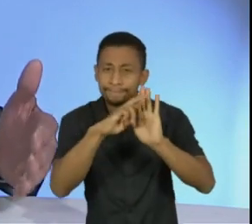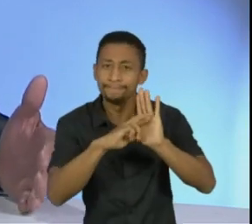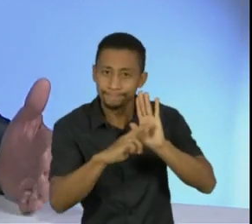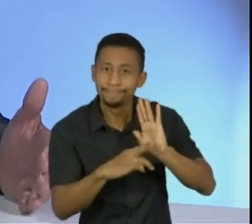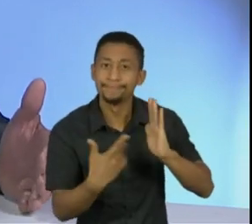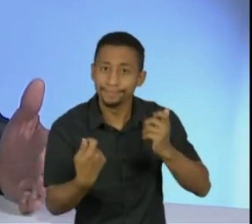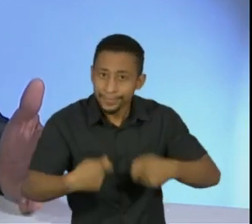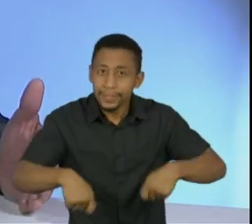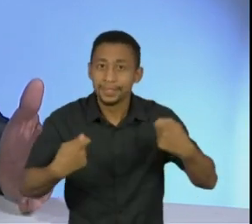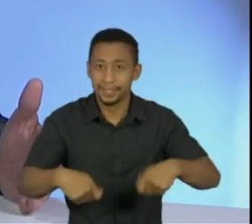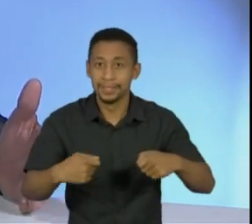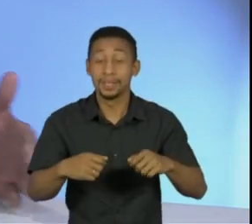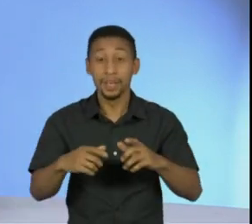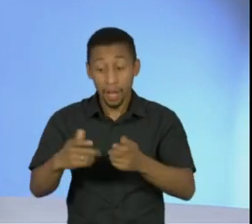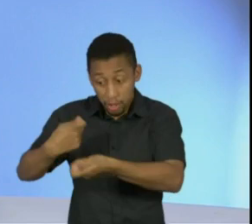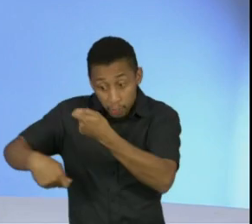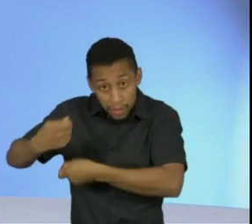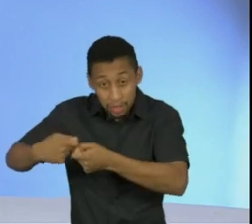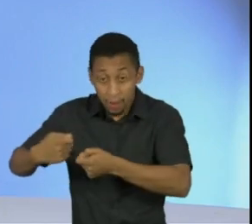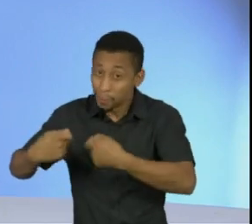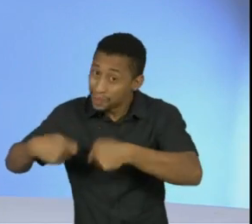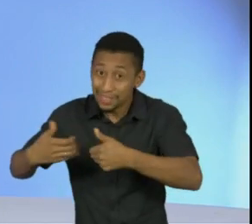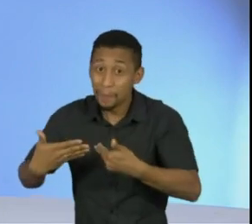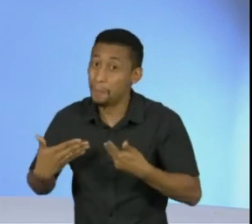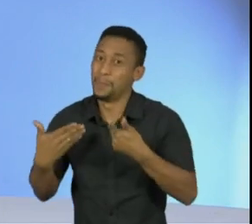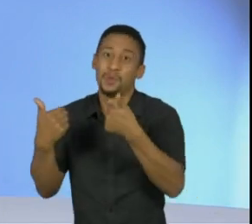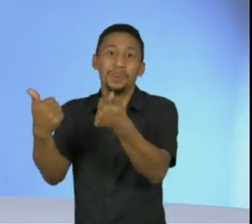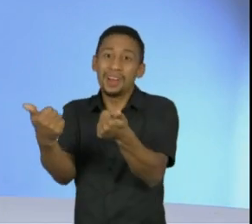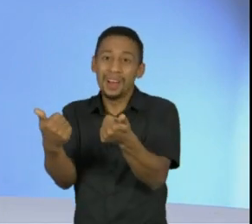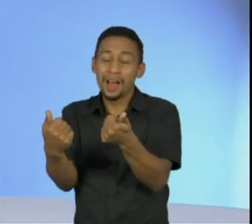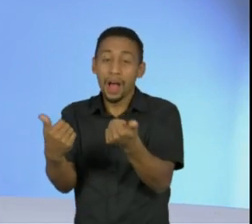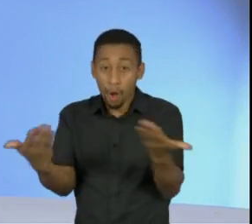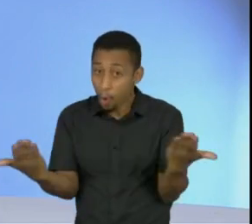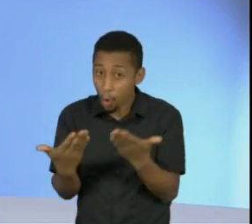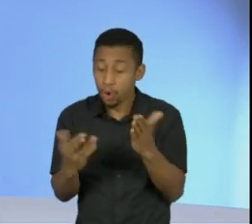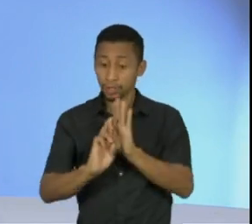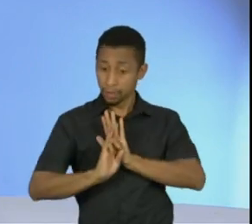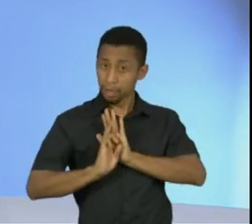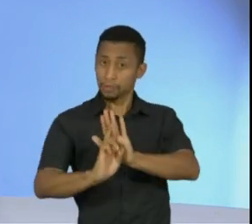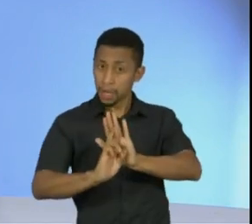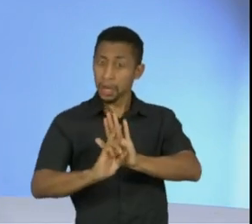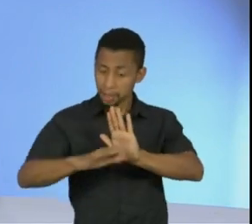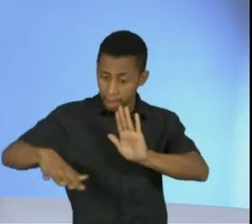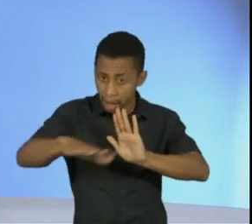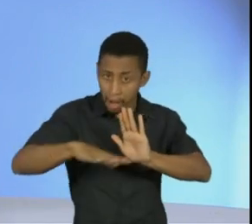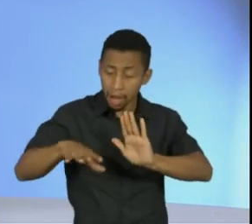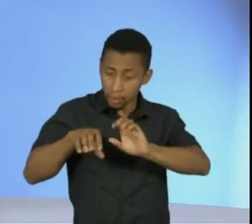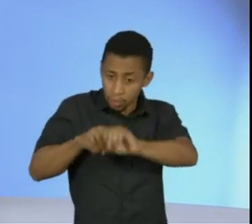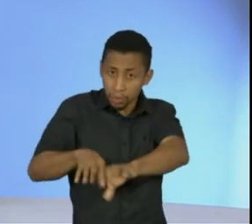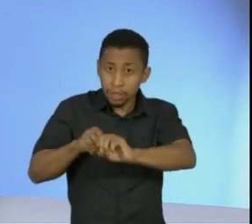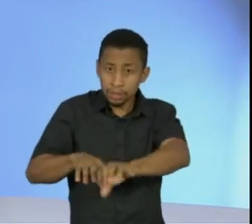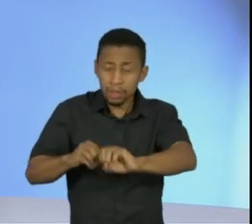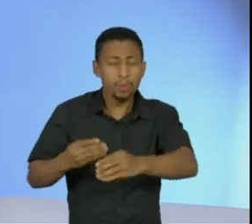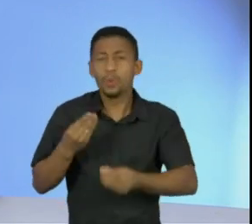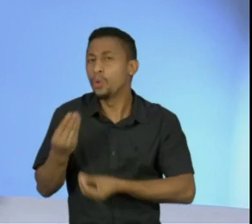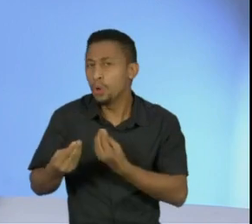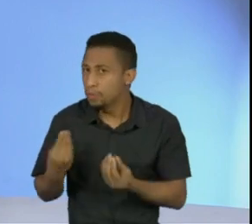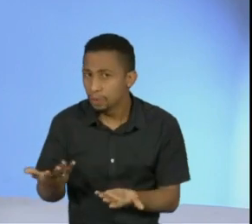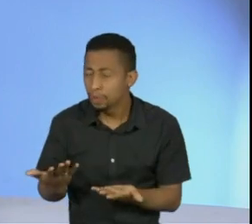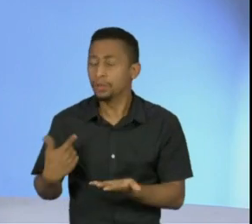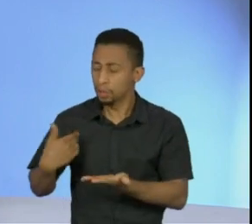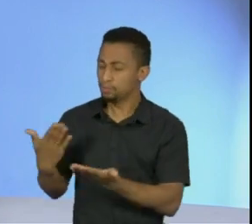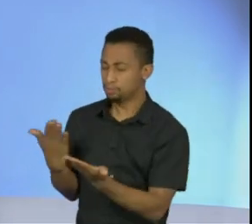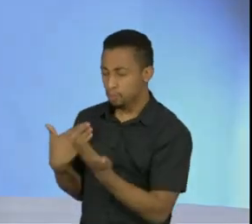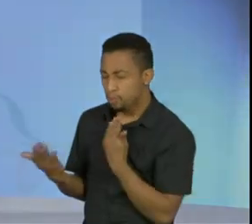na educação, que nós somos hoje uma referência no Brasil, e isso foi construído com diálogo, com